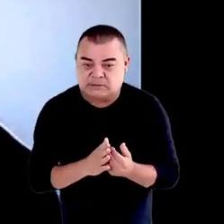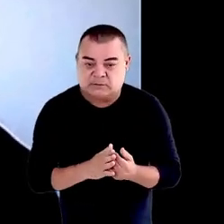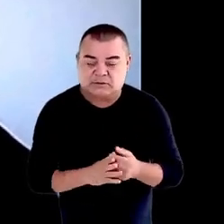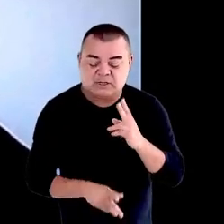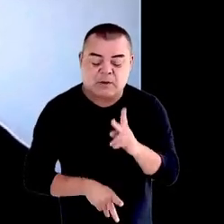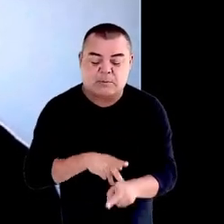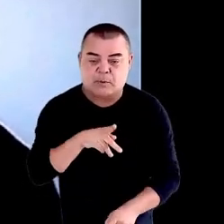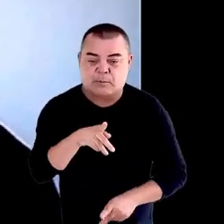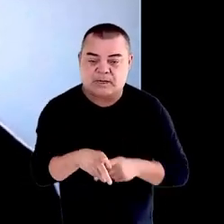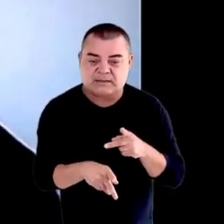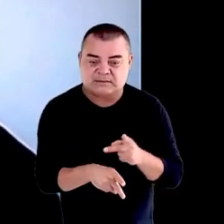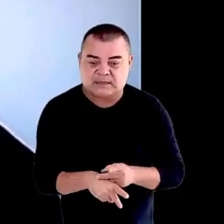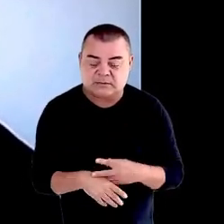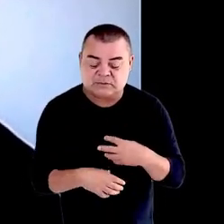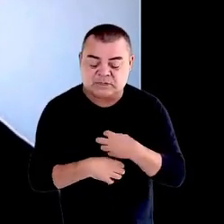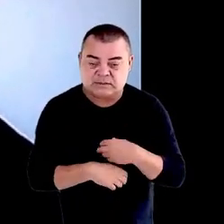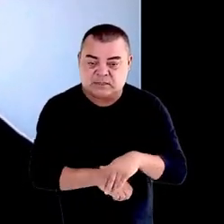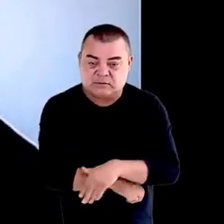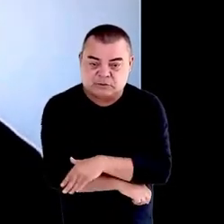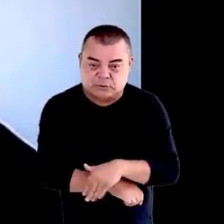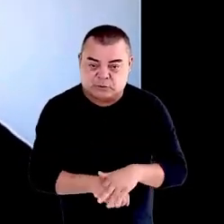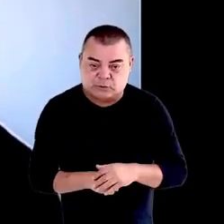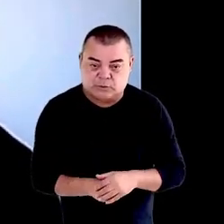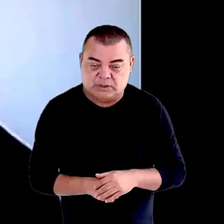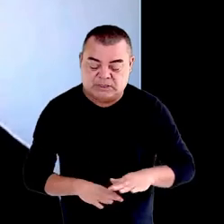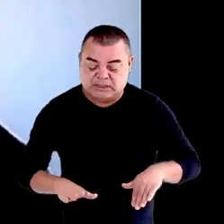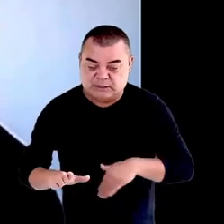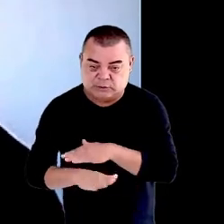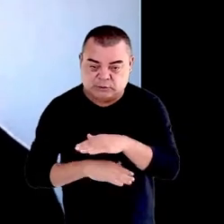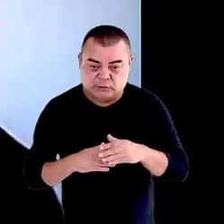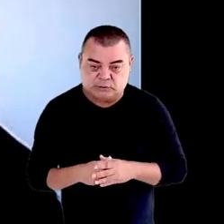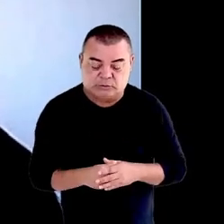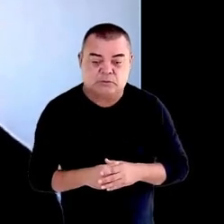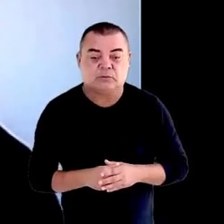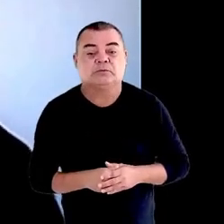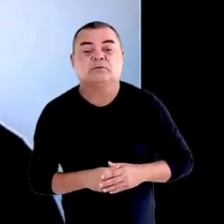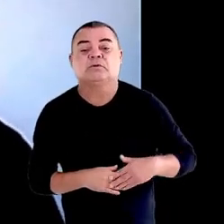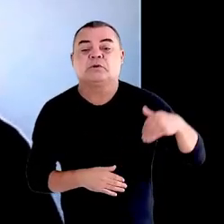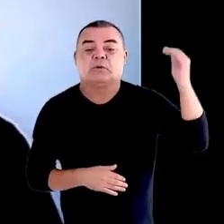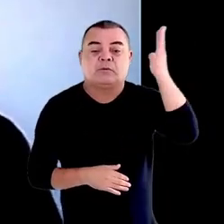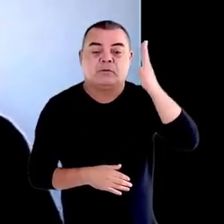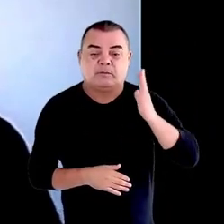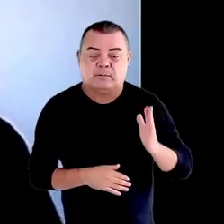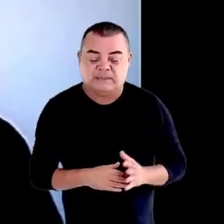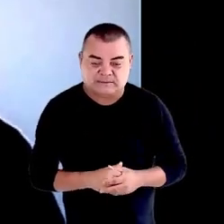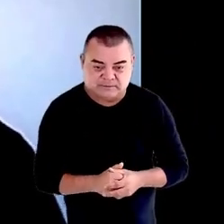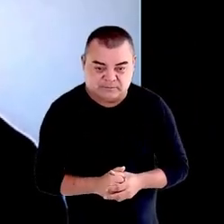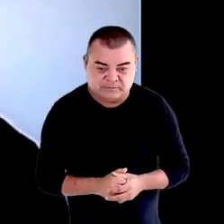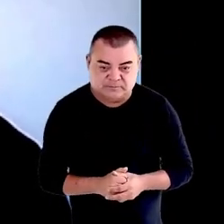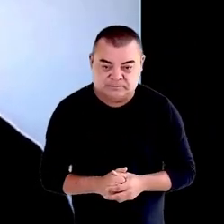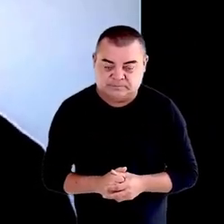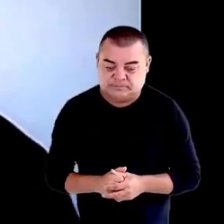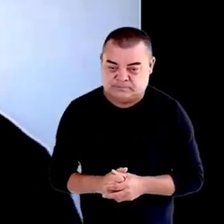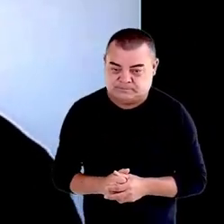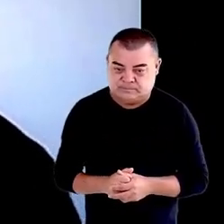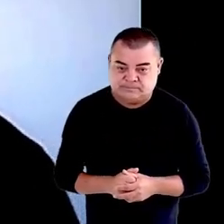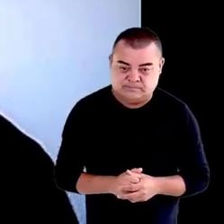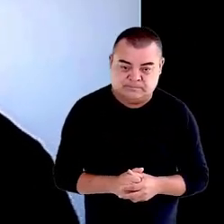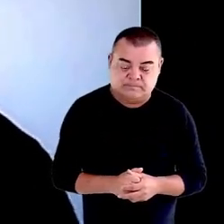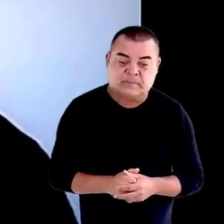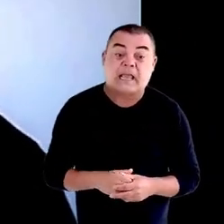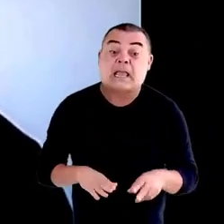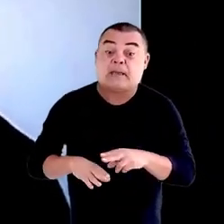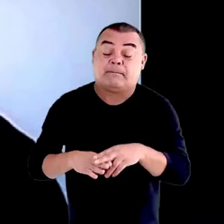da população em situação de rua em todo o território nacional. De acordo com dados